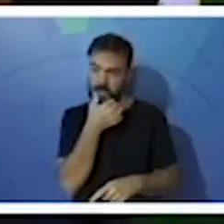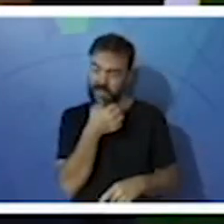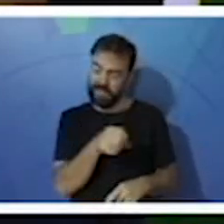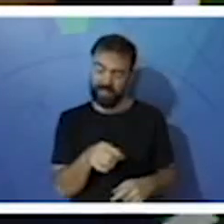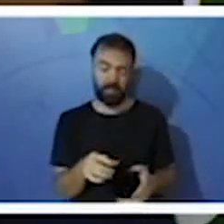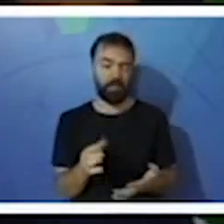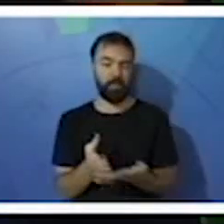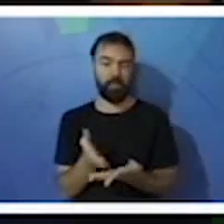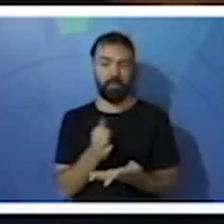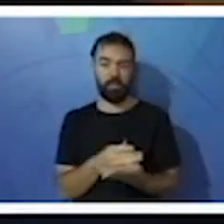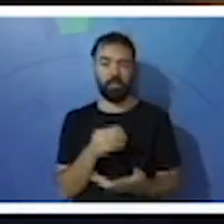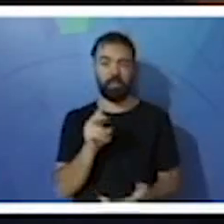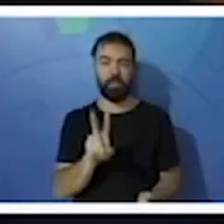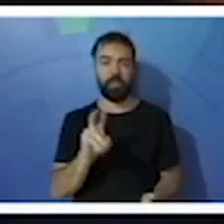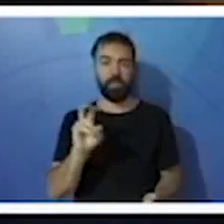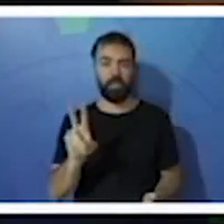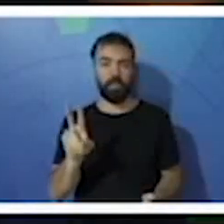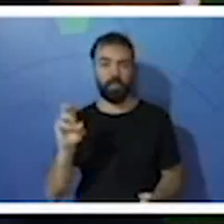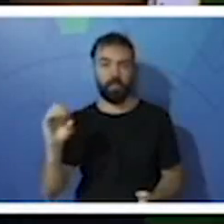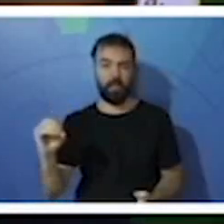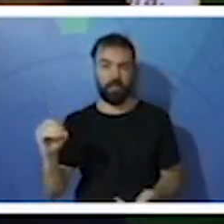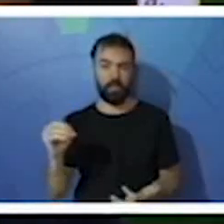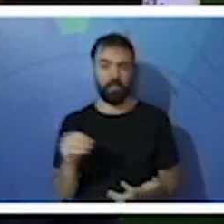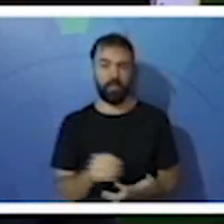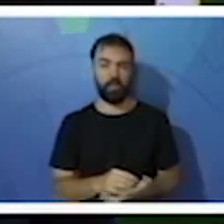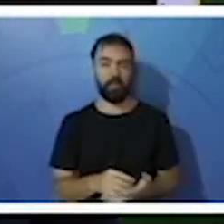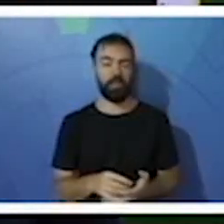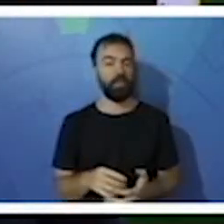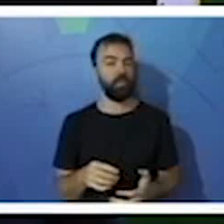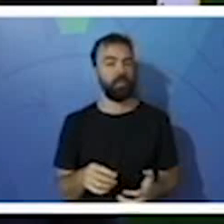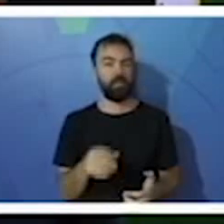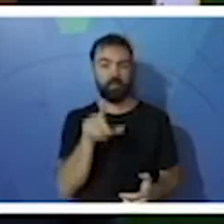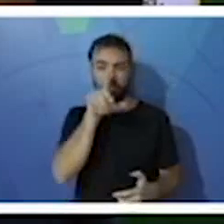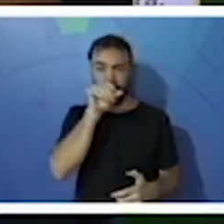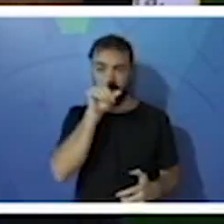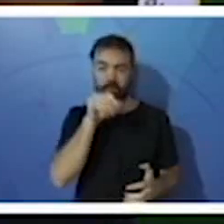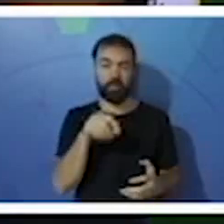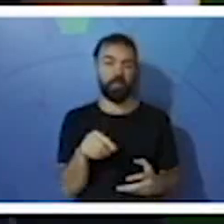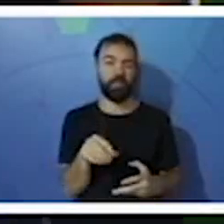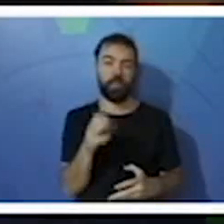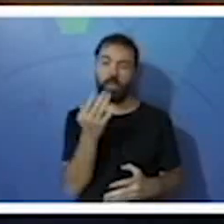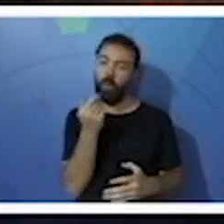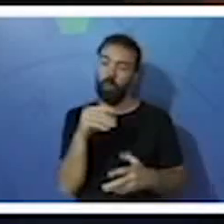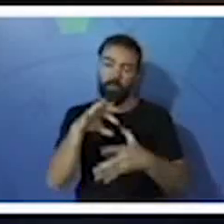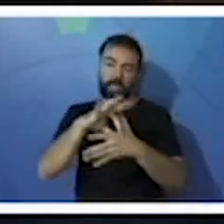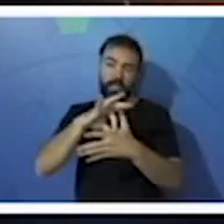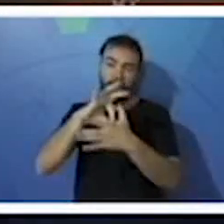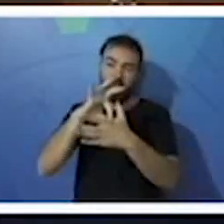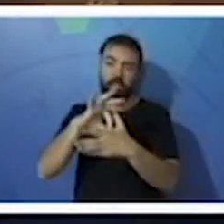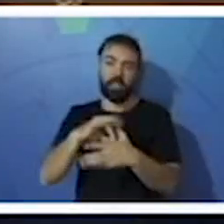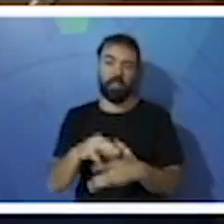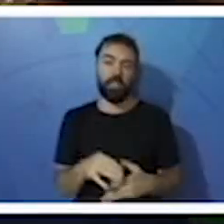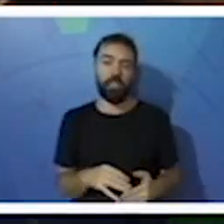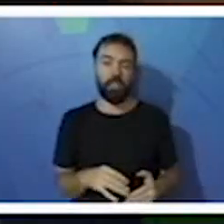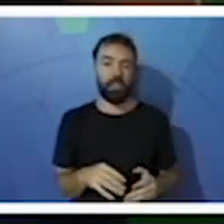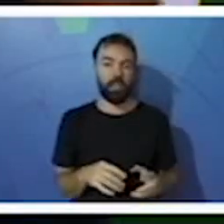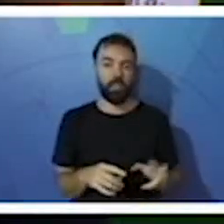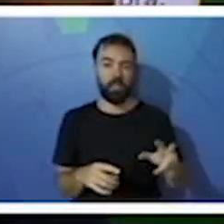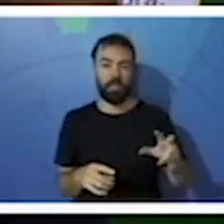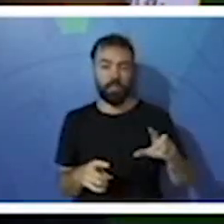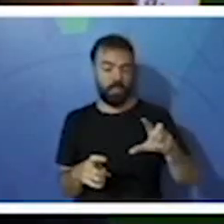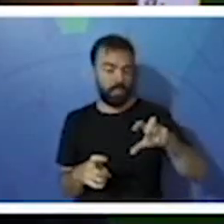Página 220. As aves de rapina, olha, elas possuem as garras mais fortes, viu?